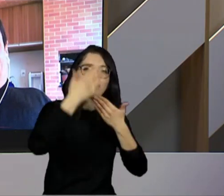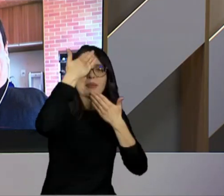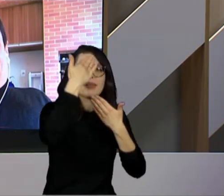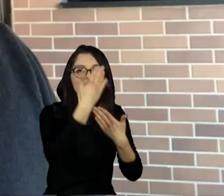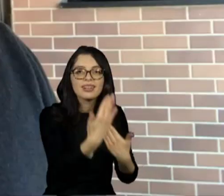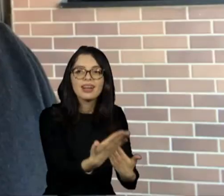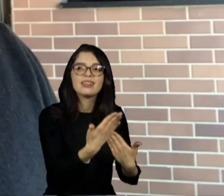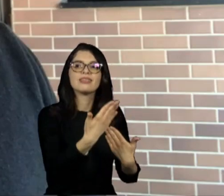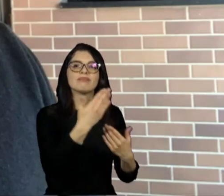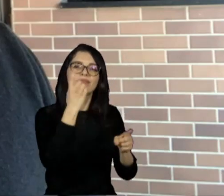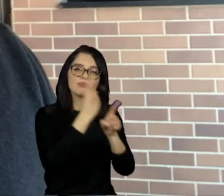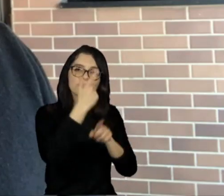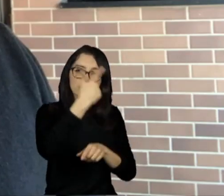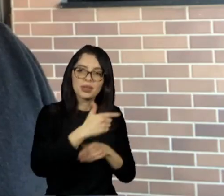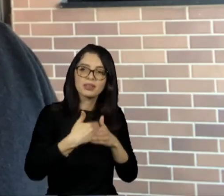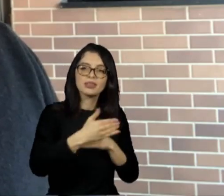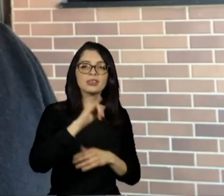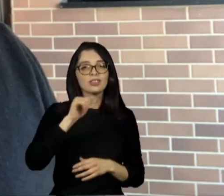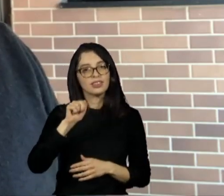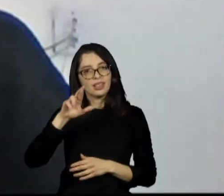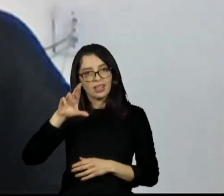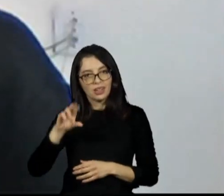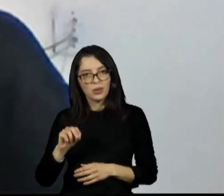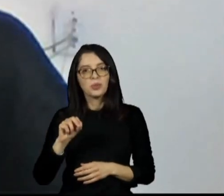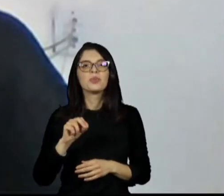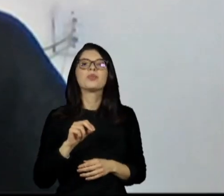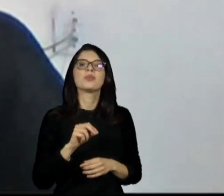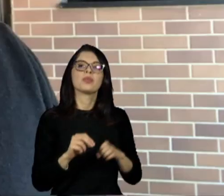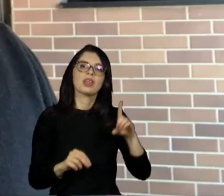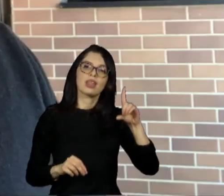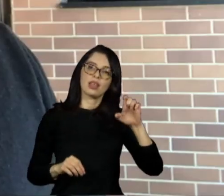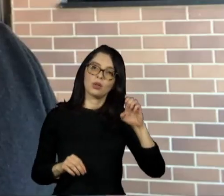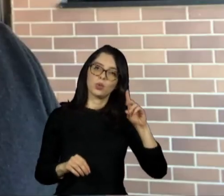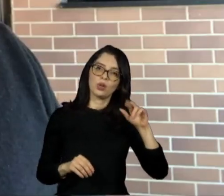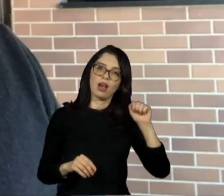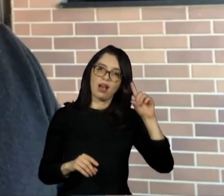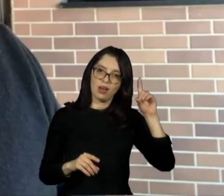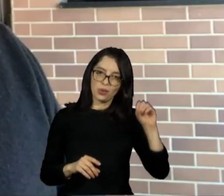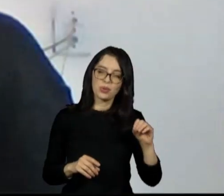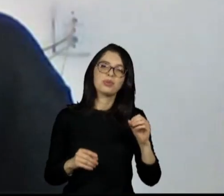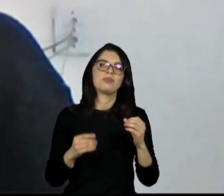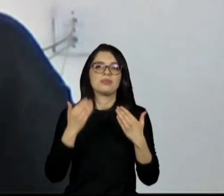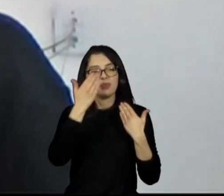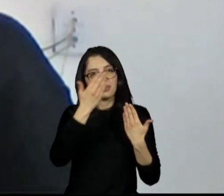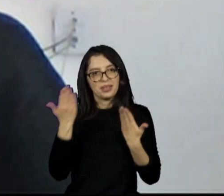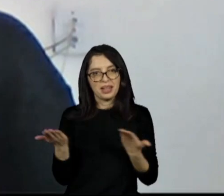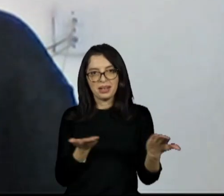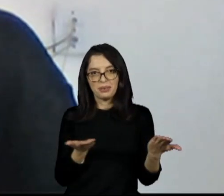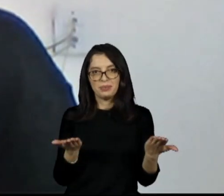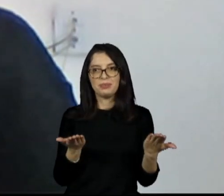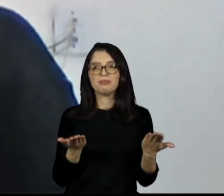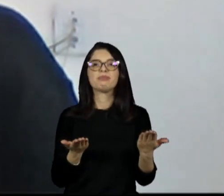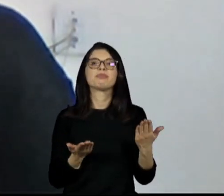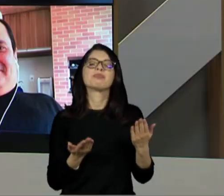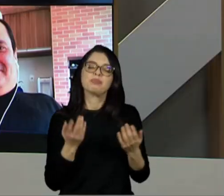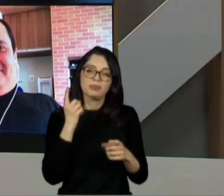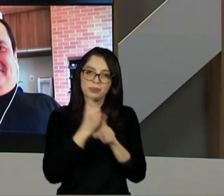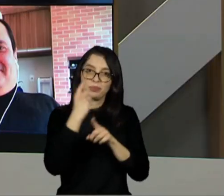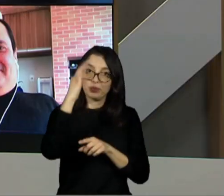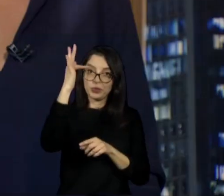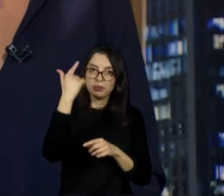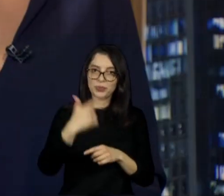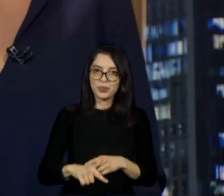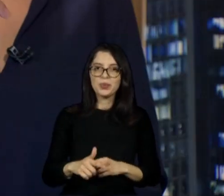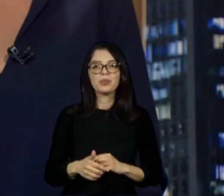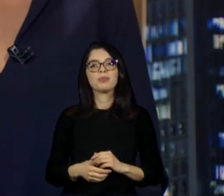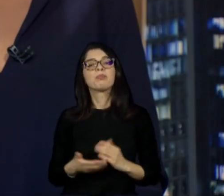próxima. Jairo, obrigada mais uma vez. Até uma próxima oportunidade. a vocês. Obrigado. Até a próxima. Eu convido